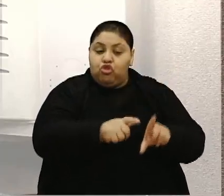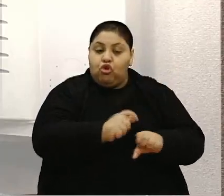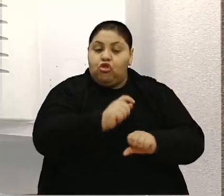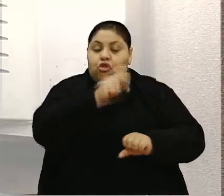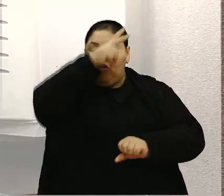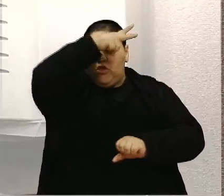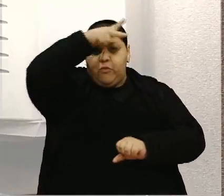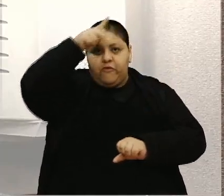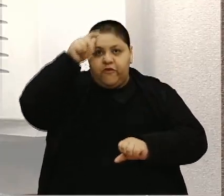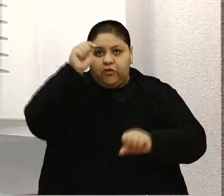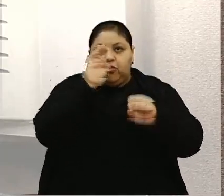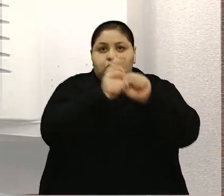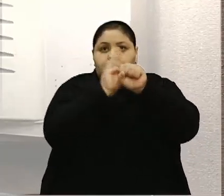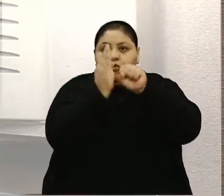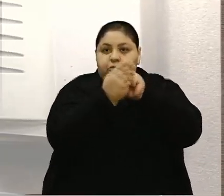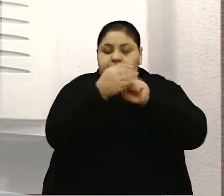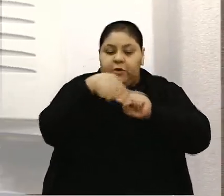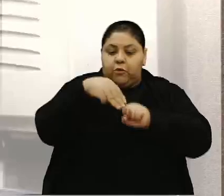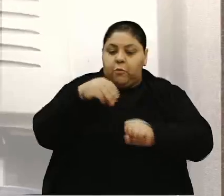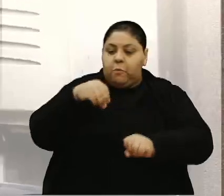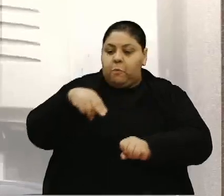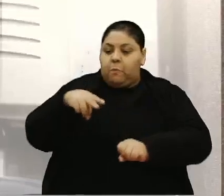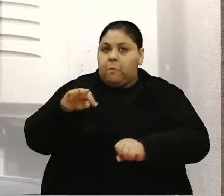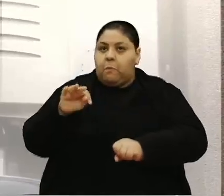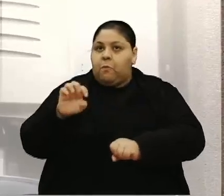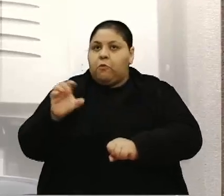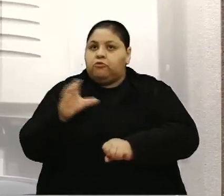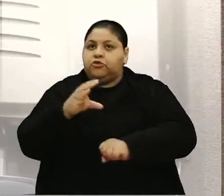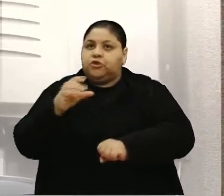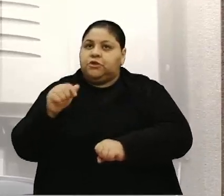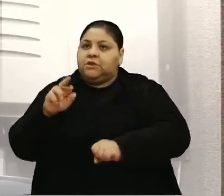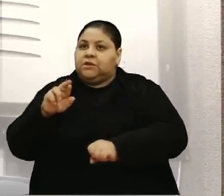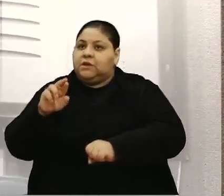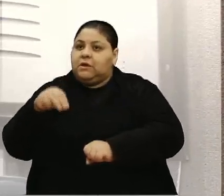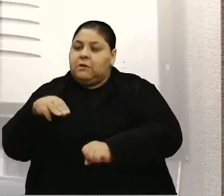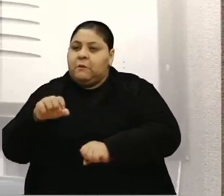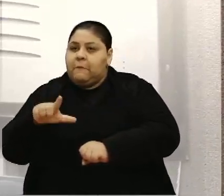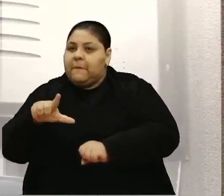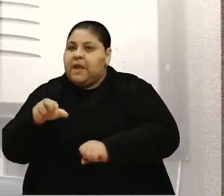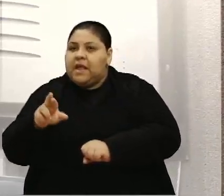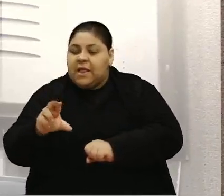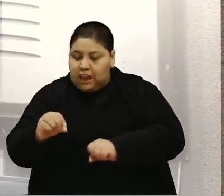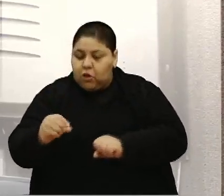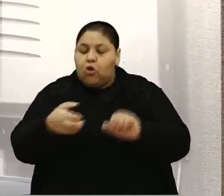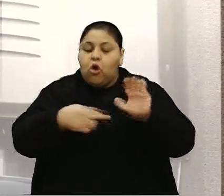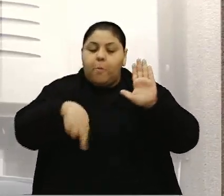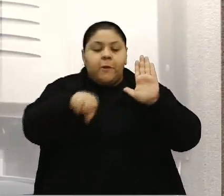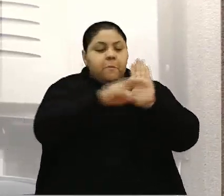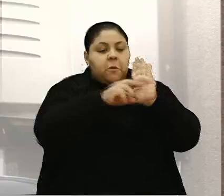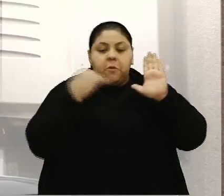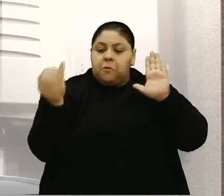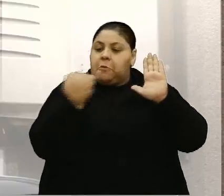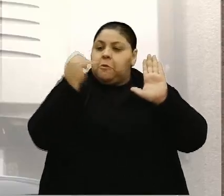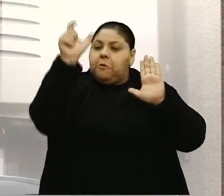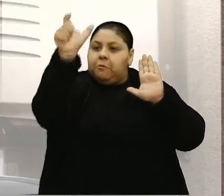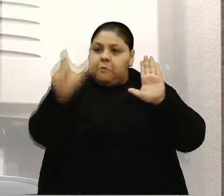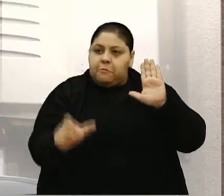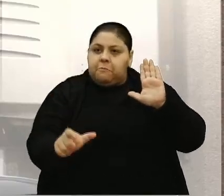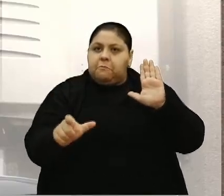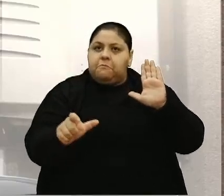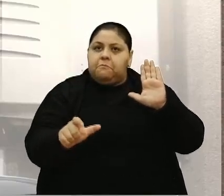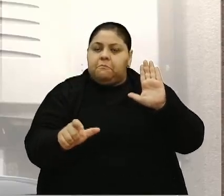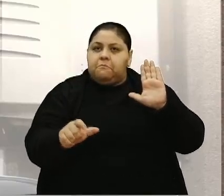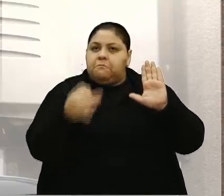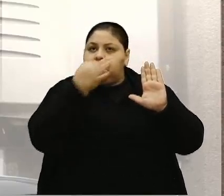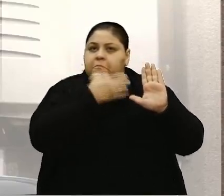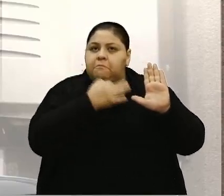Carmelo é uma resposta importante ao município de Caxias Sul e às pessoas que precisam e que precisam de atendimento rápido. Então,